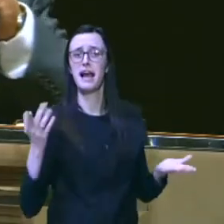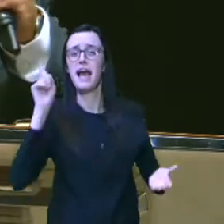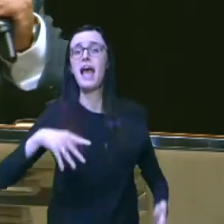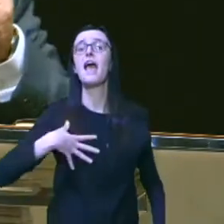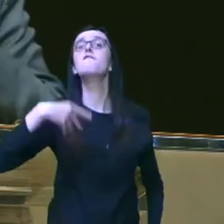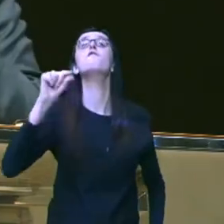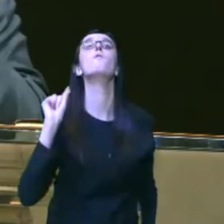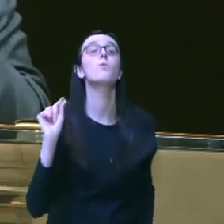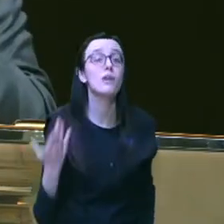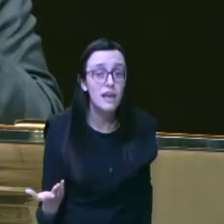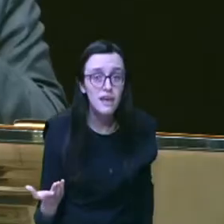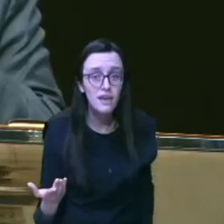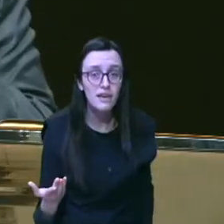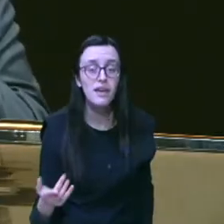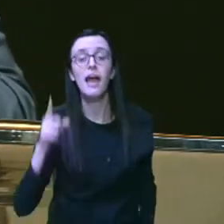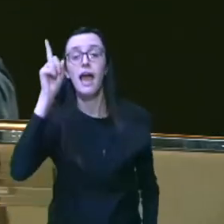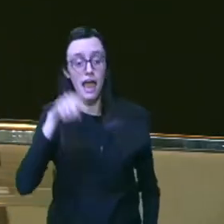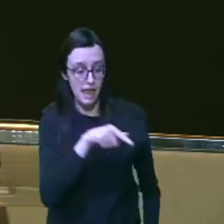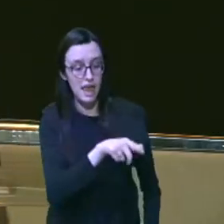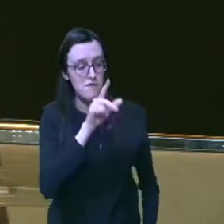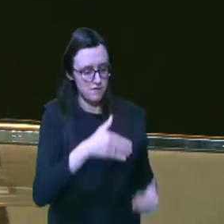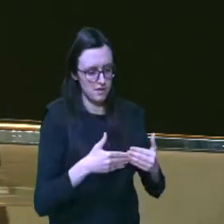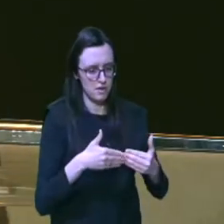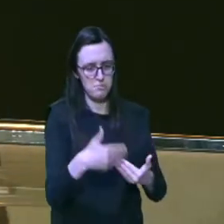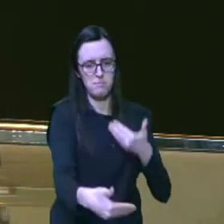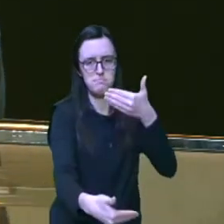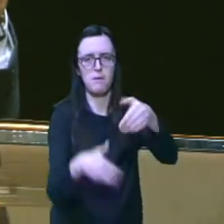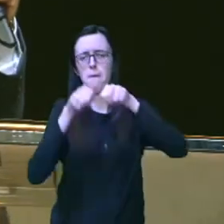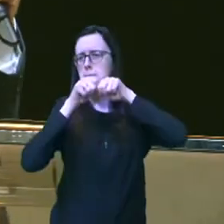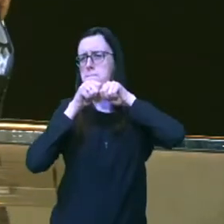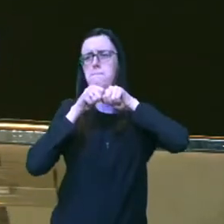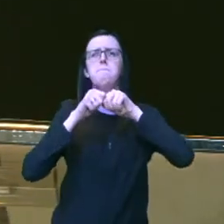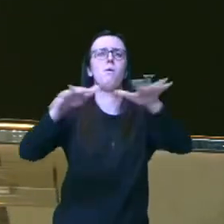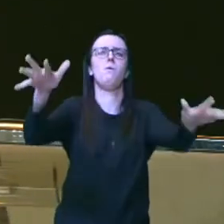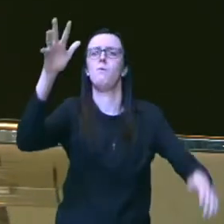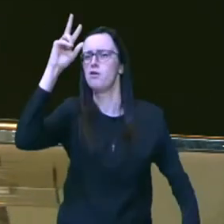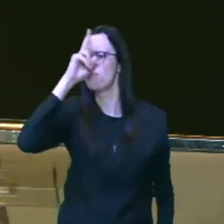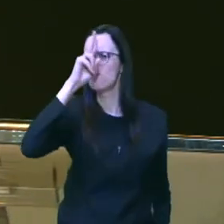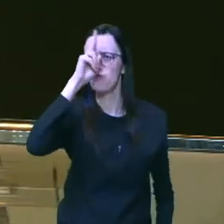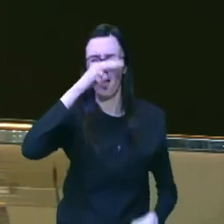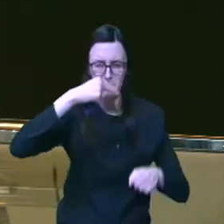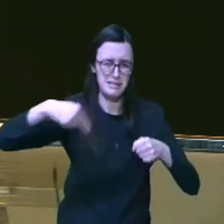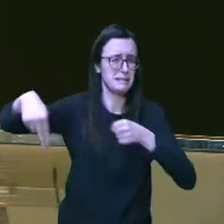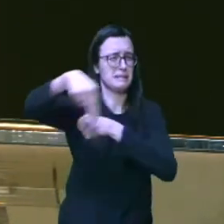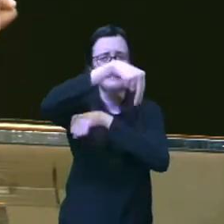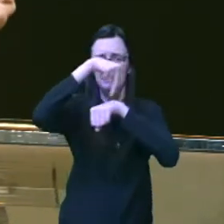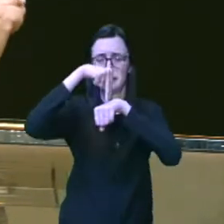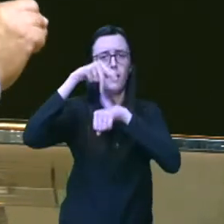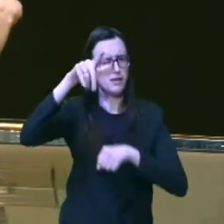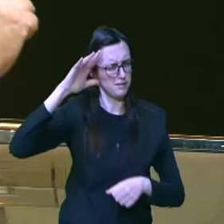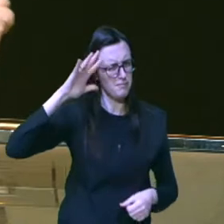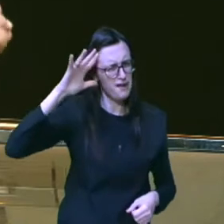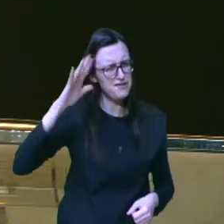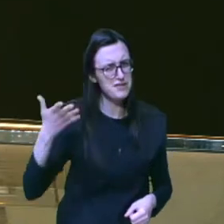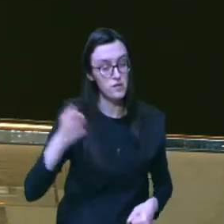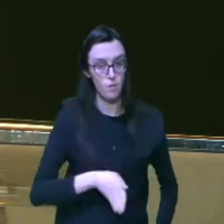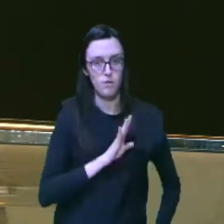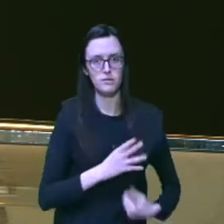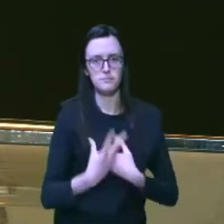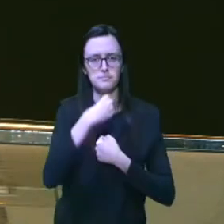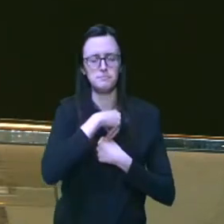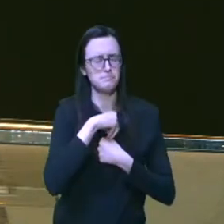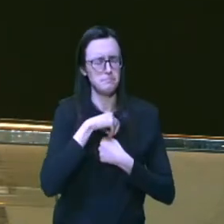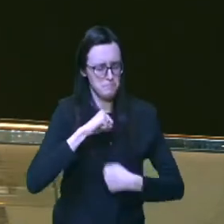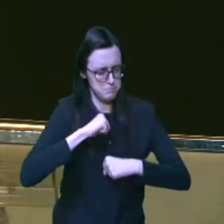o filho que daria a sequência toda uma história de uma nação então se consegue imaginar o coração de